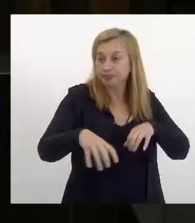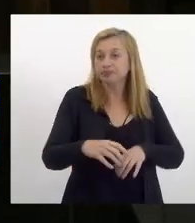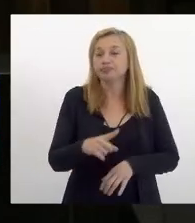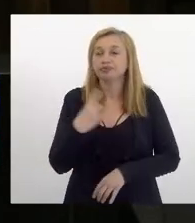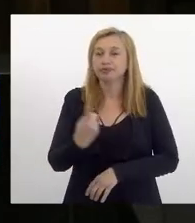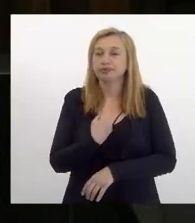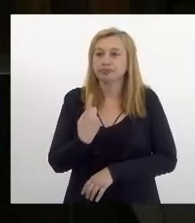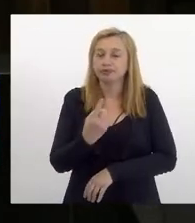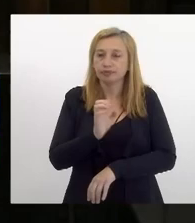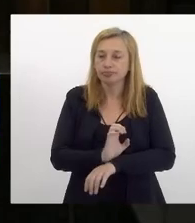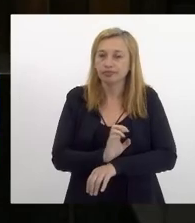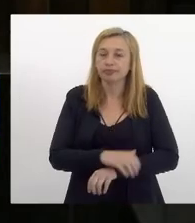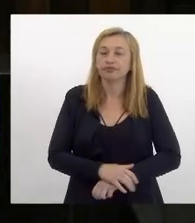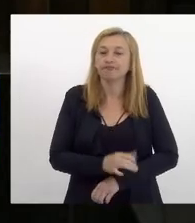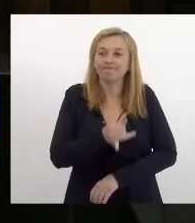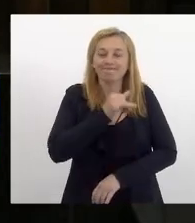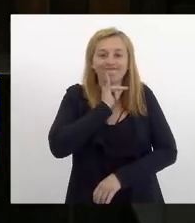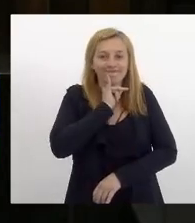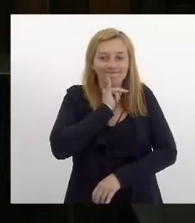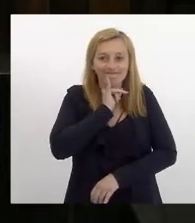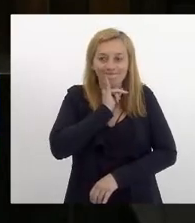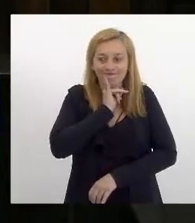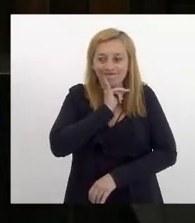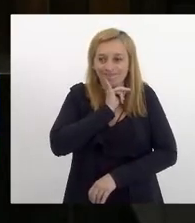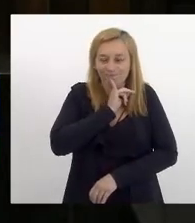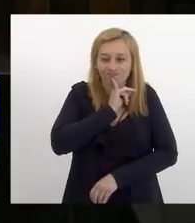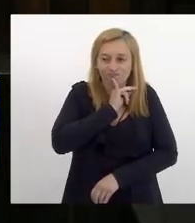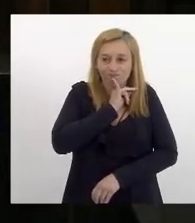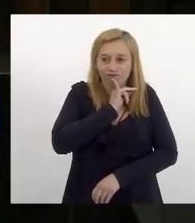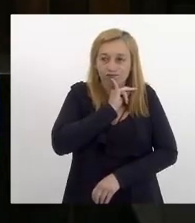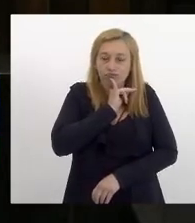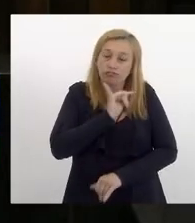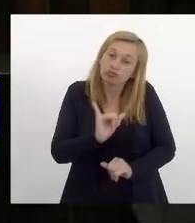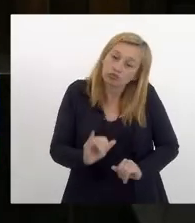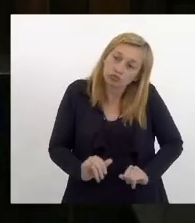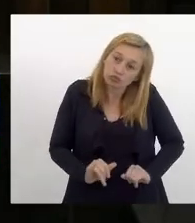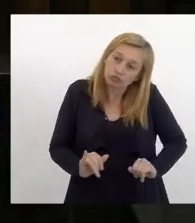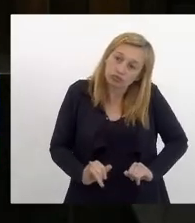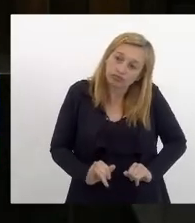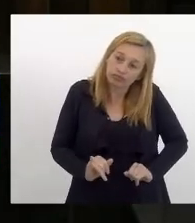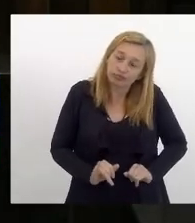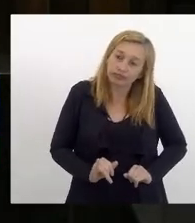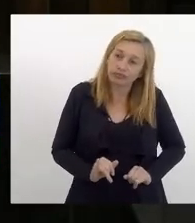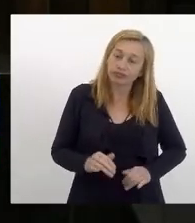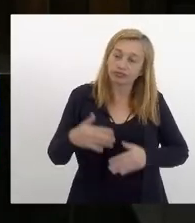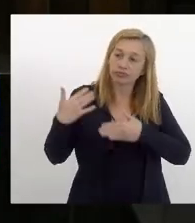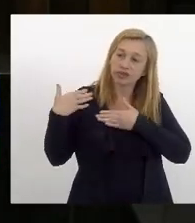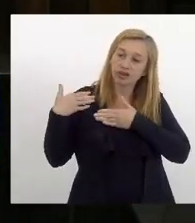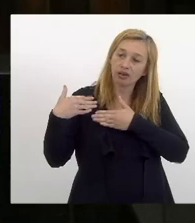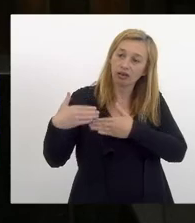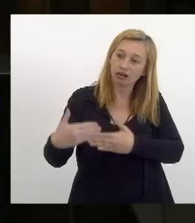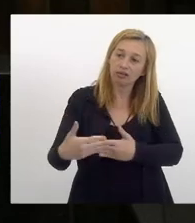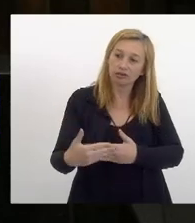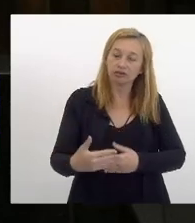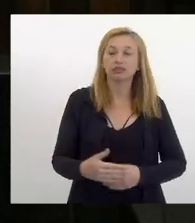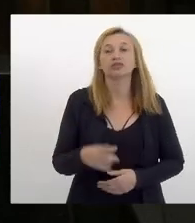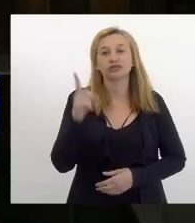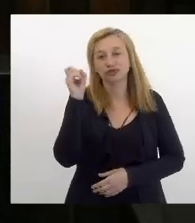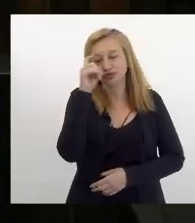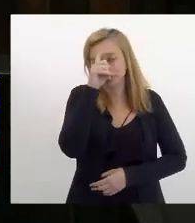estado e que infelizmente vem passando historicamente por uma série de